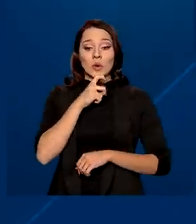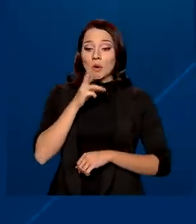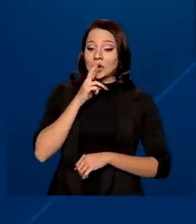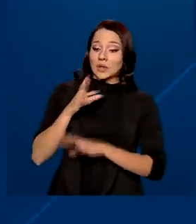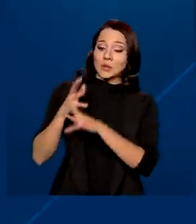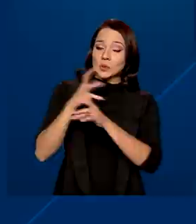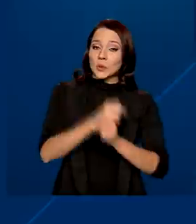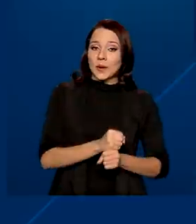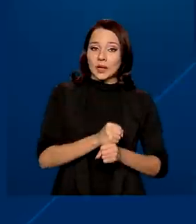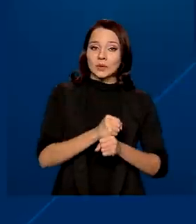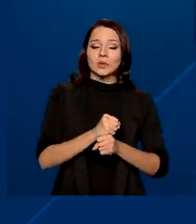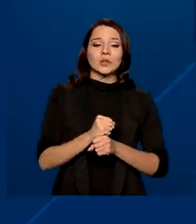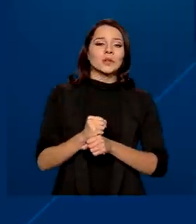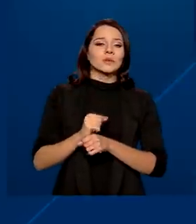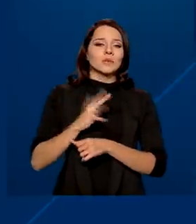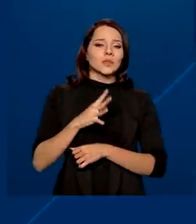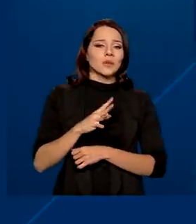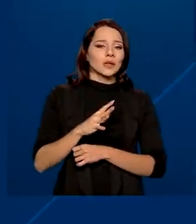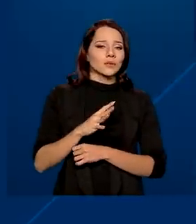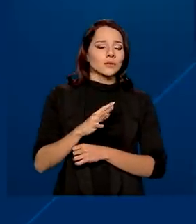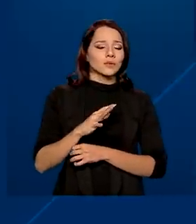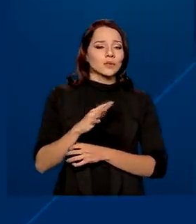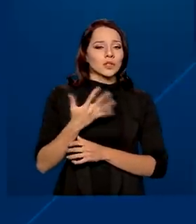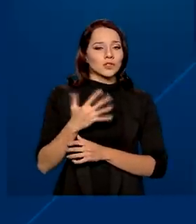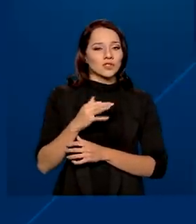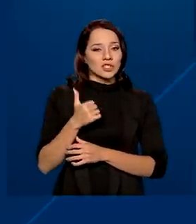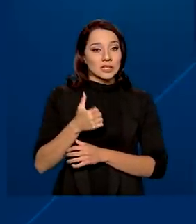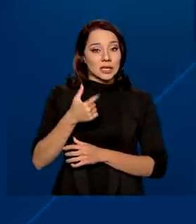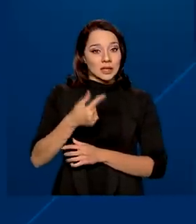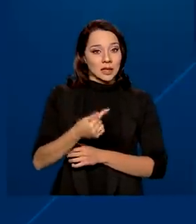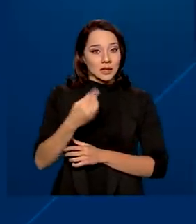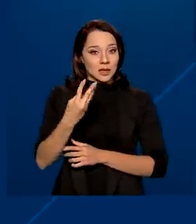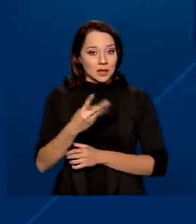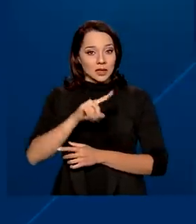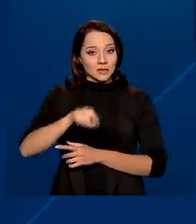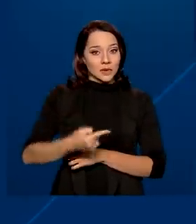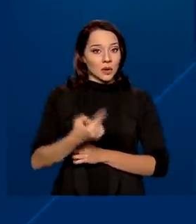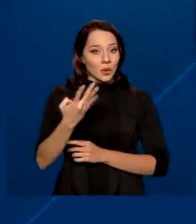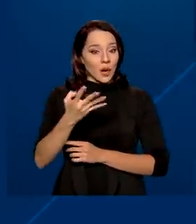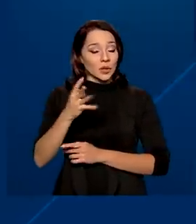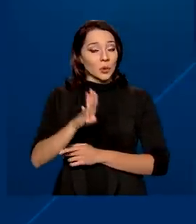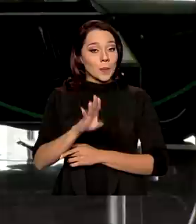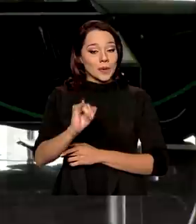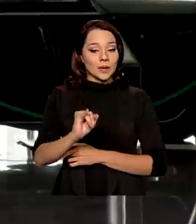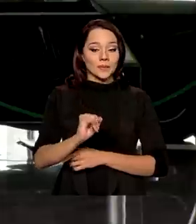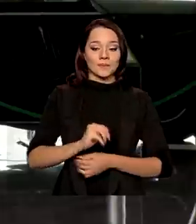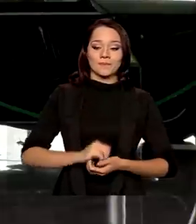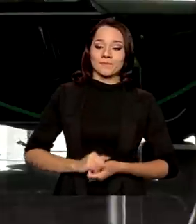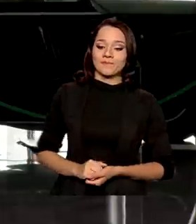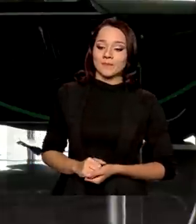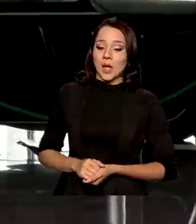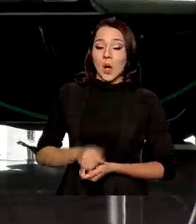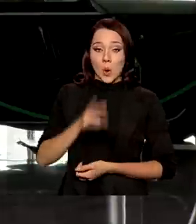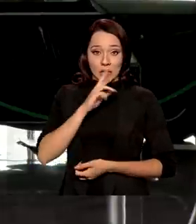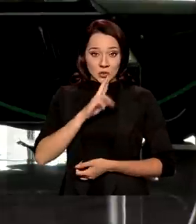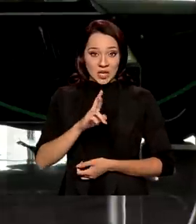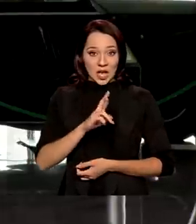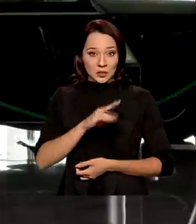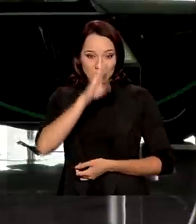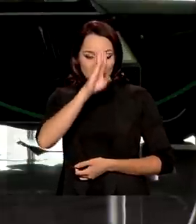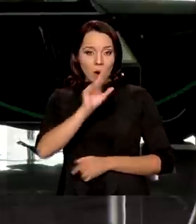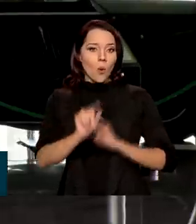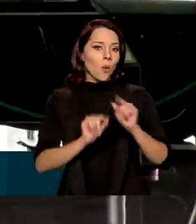acumulado no ano, totaliza um déficit primário de 73,4 bilhões. O resultado primário